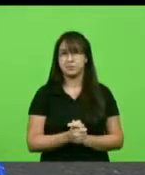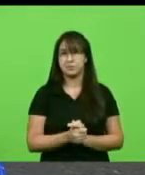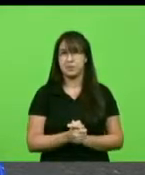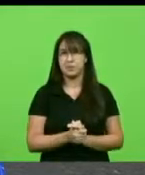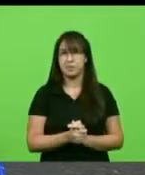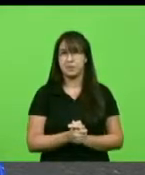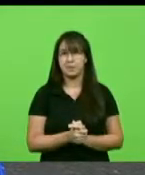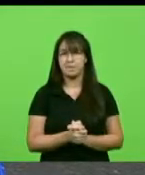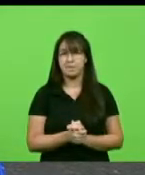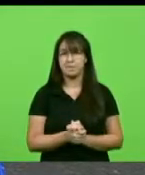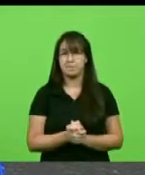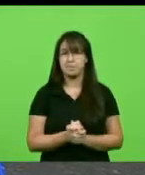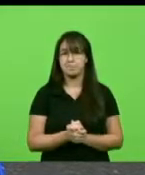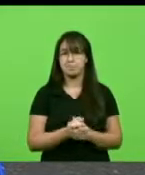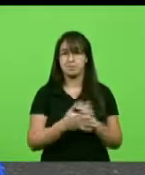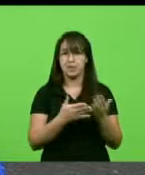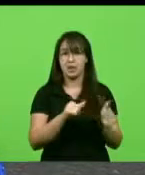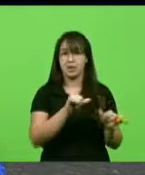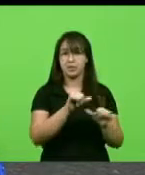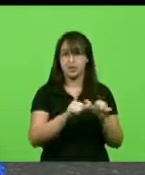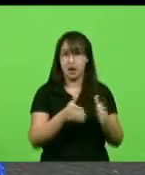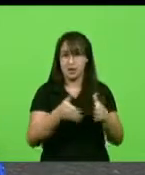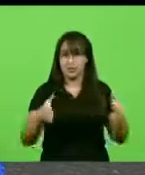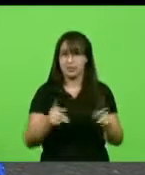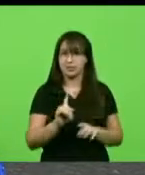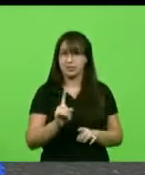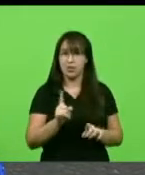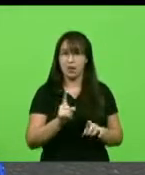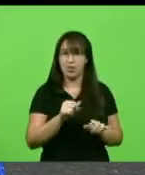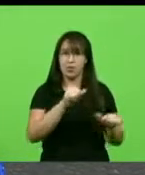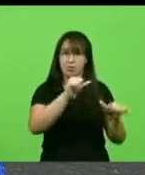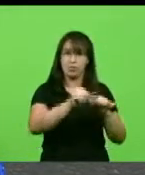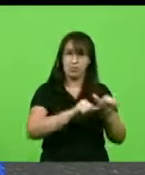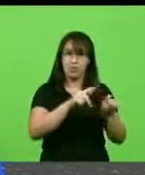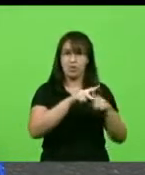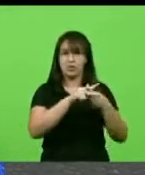restauração, não é nem ampliação, restauração mesmo.